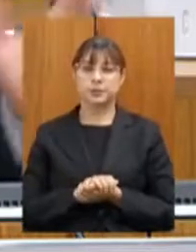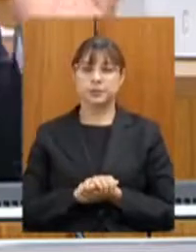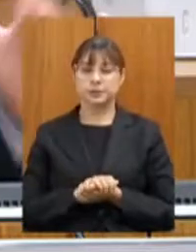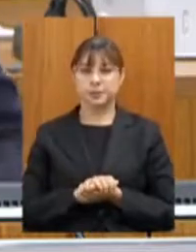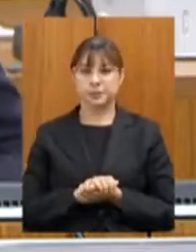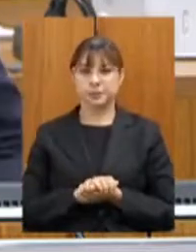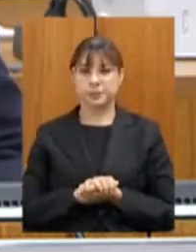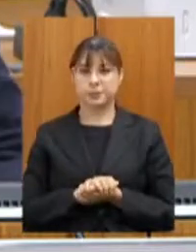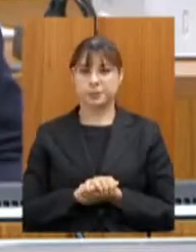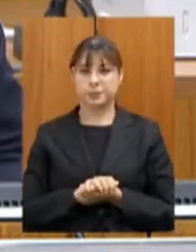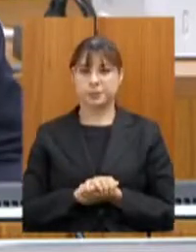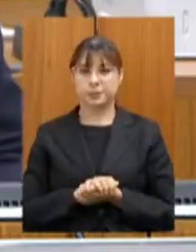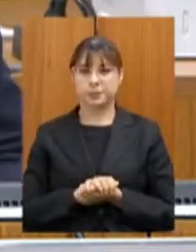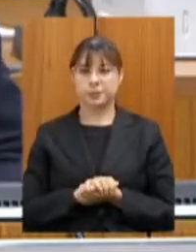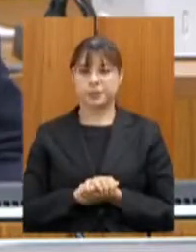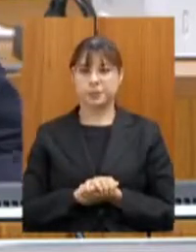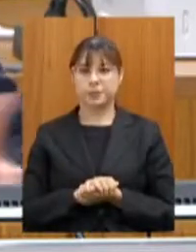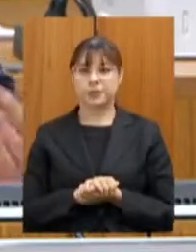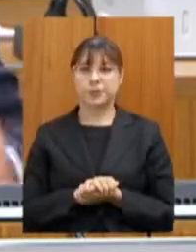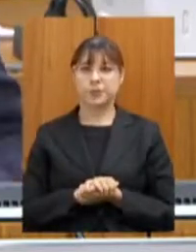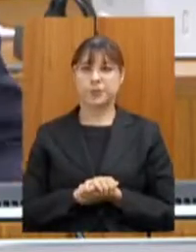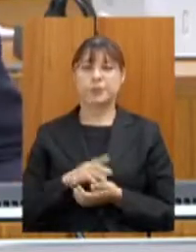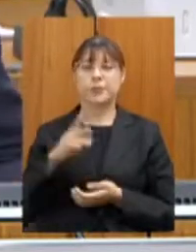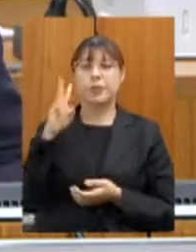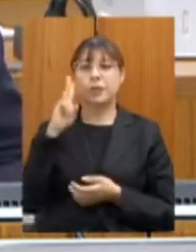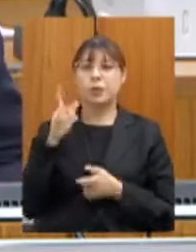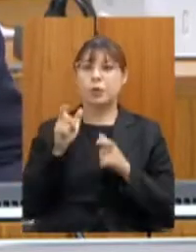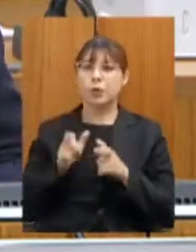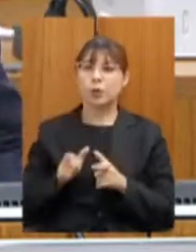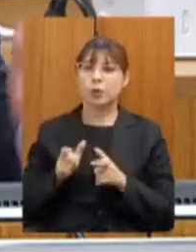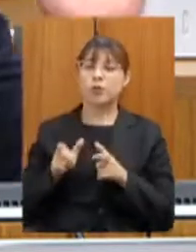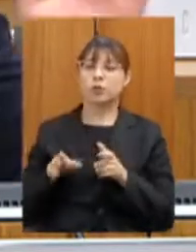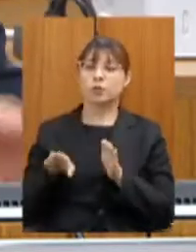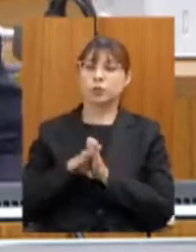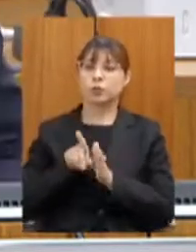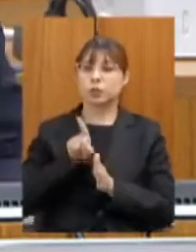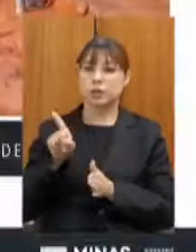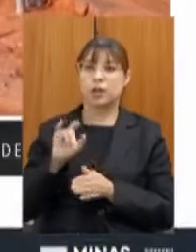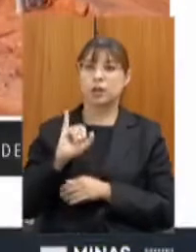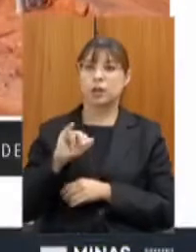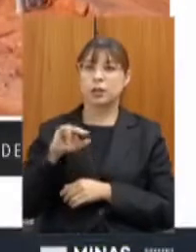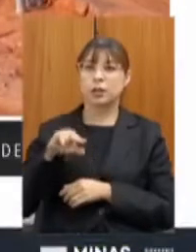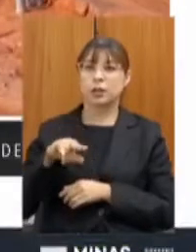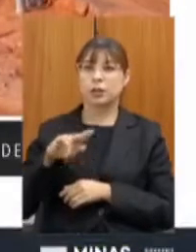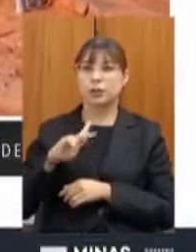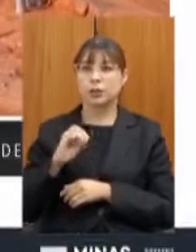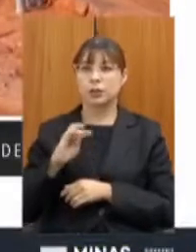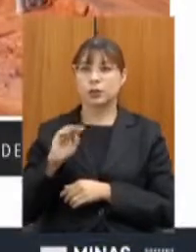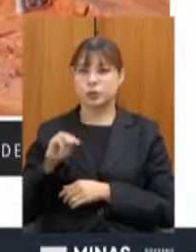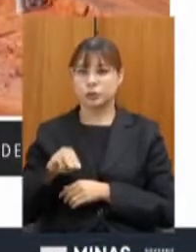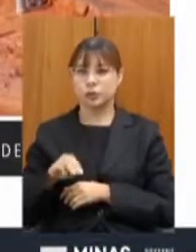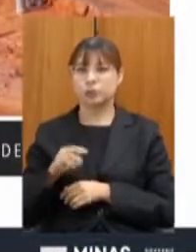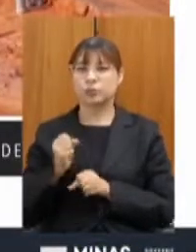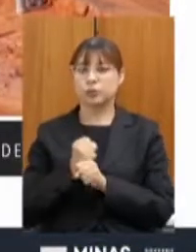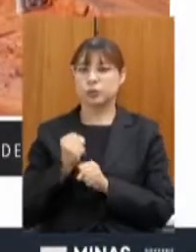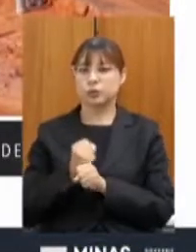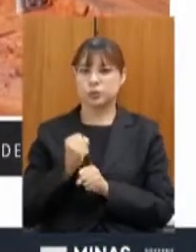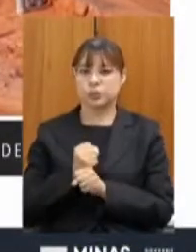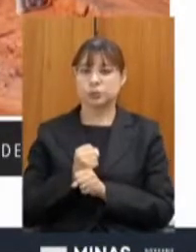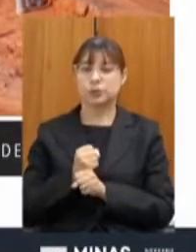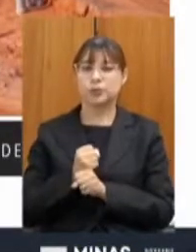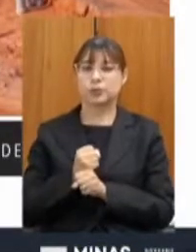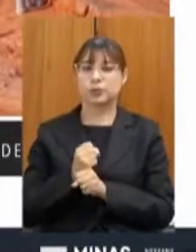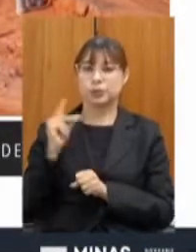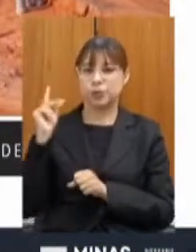Aqui é uma foto do acesso ao Inhotim, que era, inclusive, uma demanda antiga. A obra já se encontra no estágio avançado.